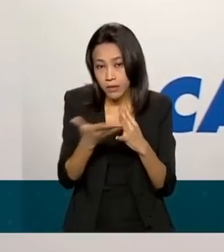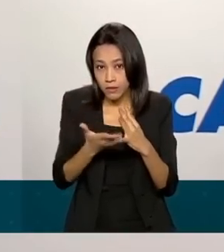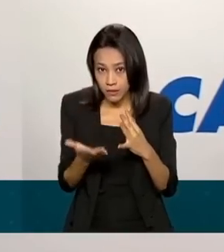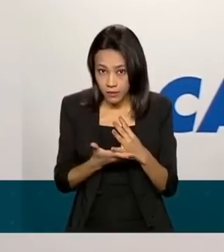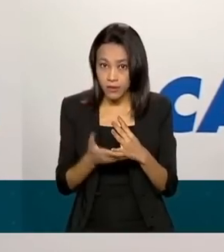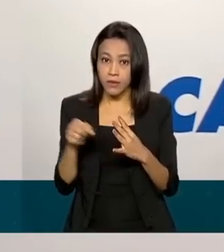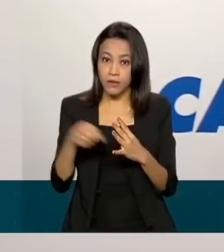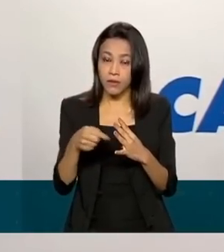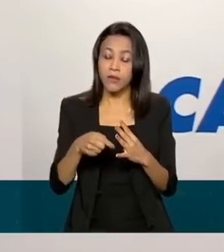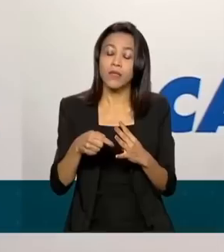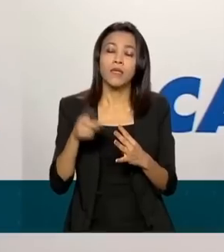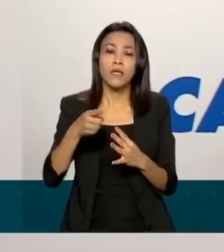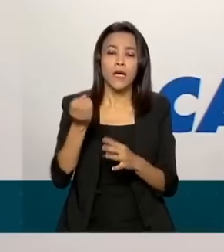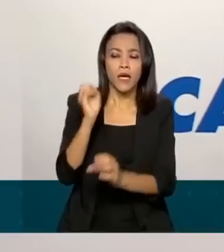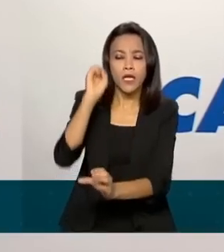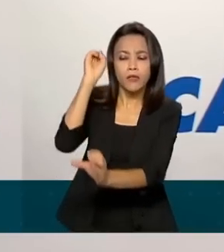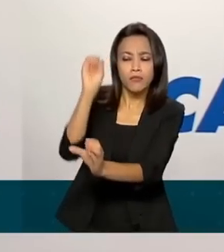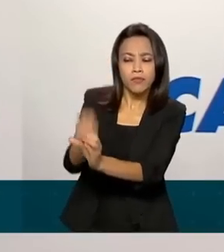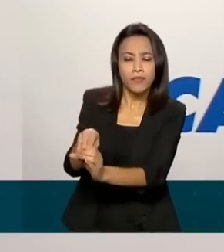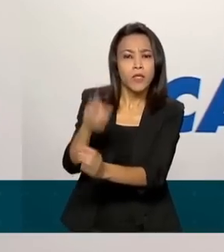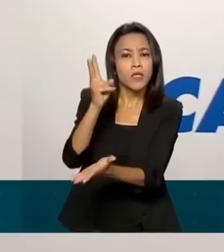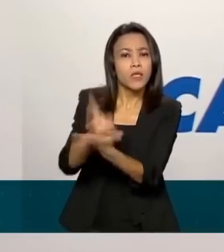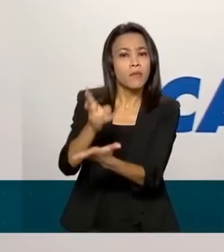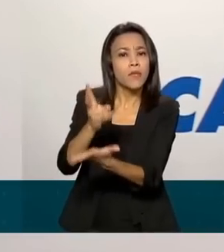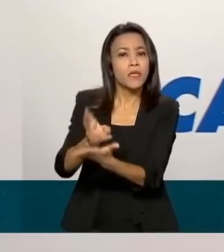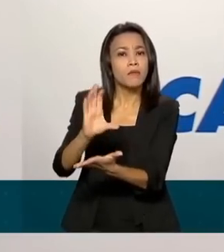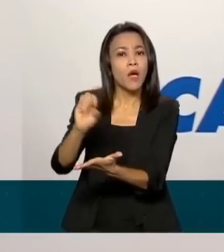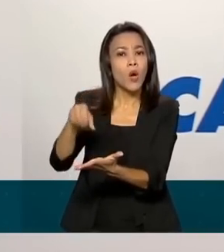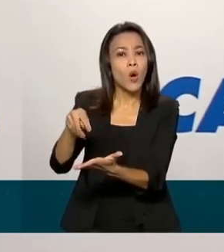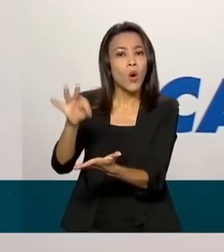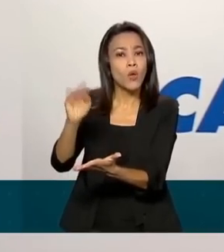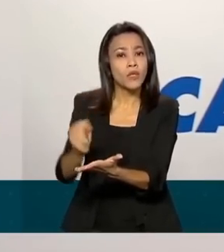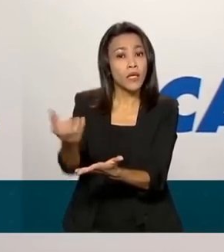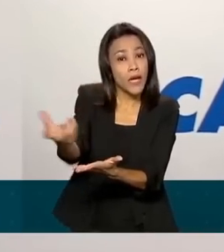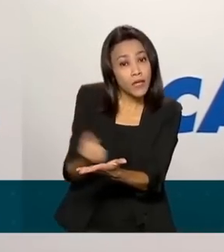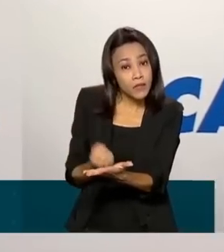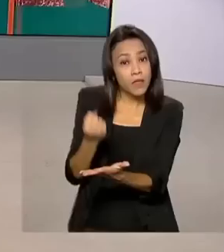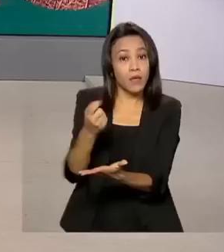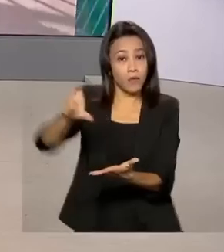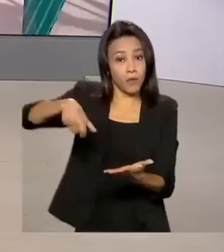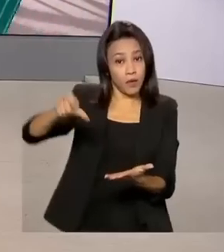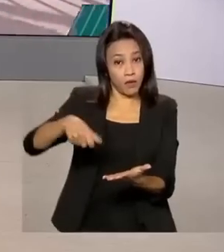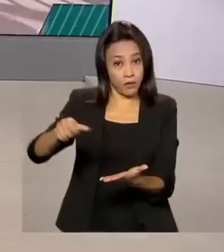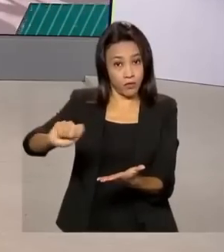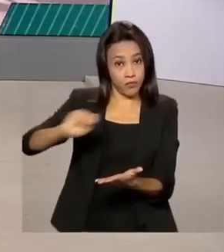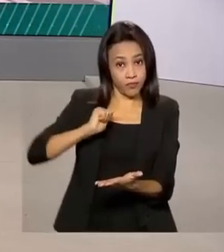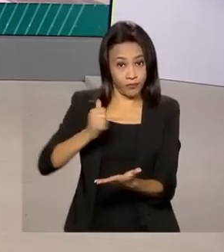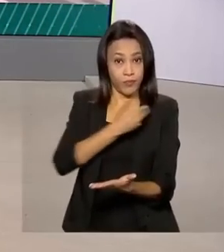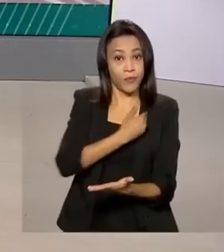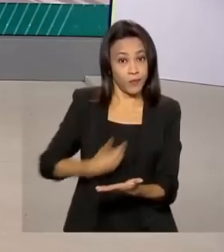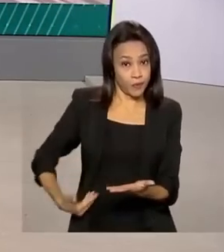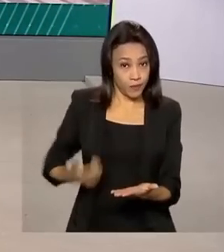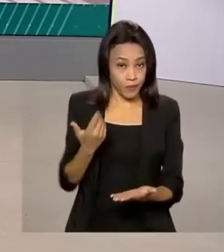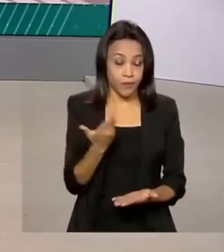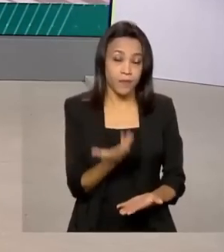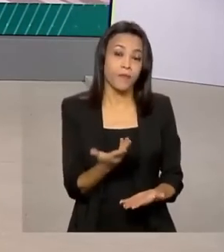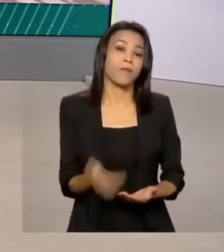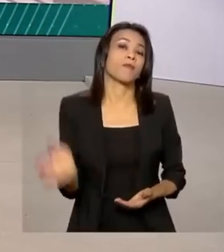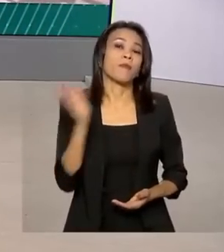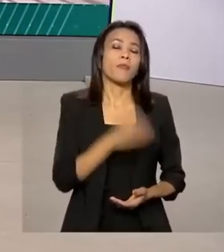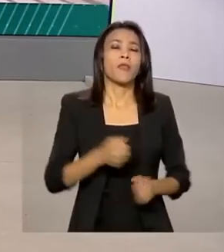auxílio. E ele é acreditado na mesma conta que recebe o auxílio. E em